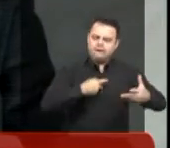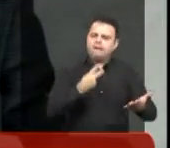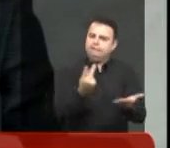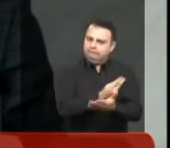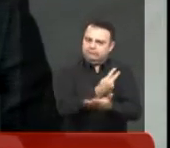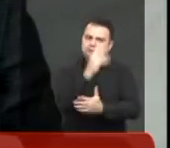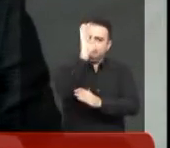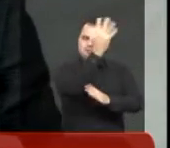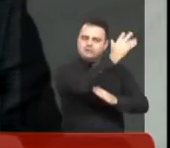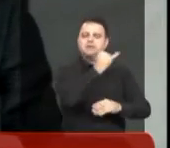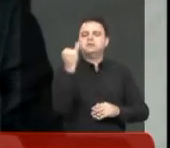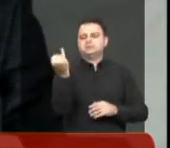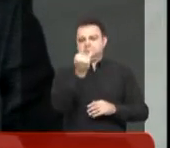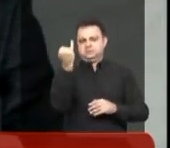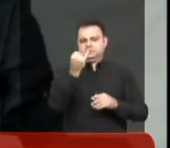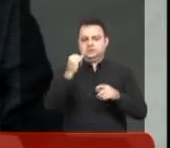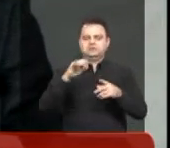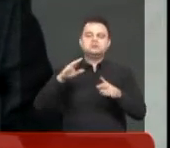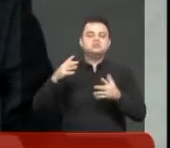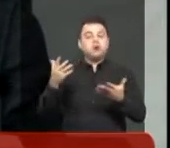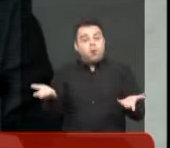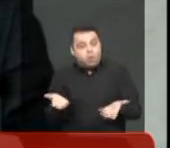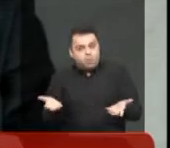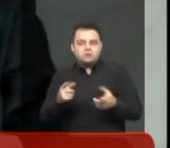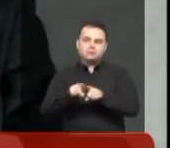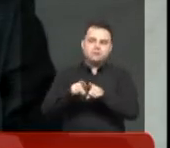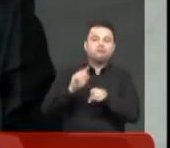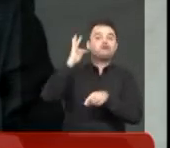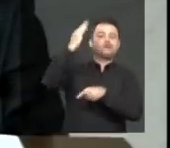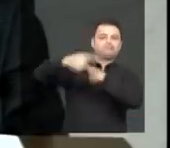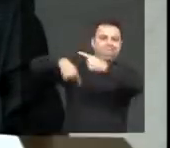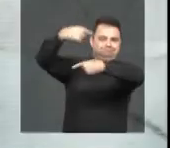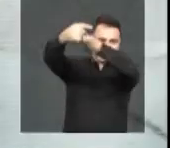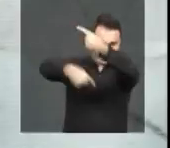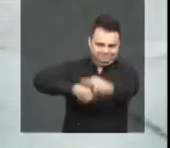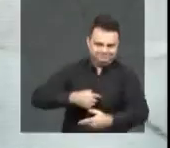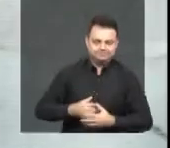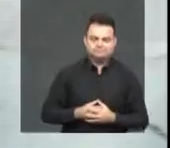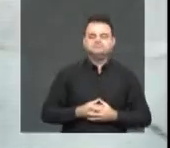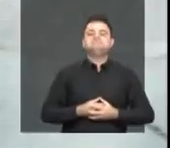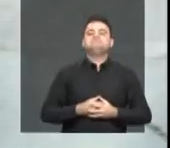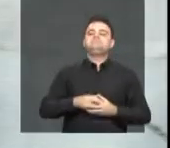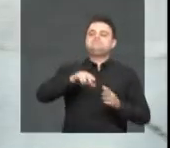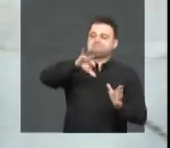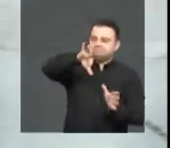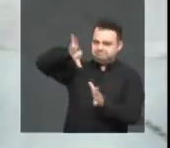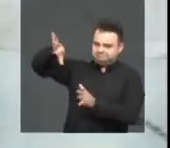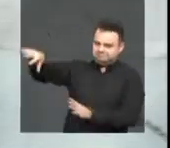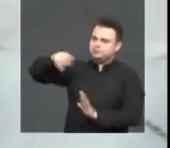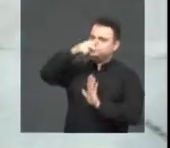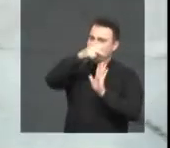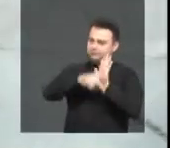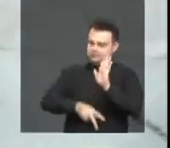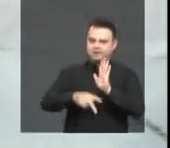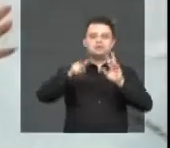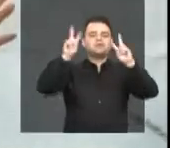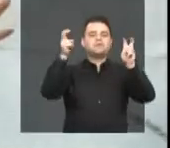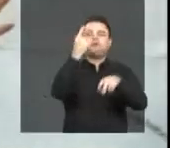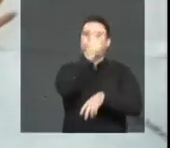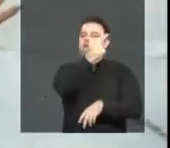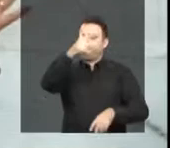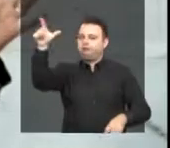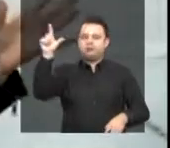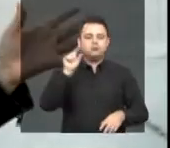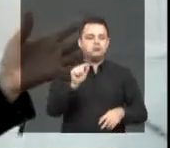sobre a importância do meio ambiente para nós e para as próximas gerações. Bom, também em trâmite, outra proposta, essa trata